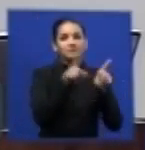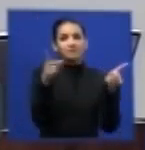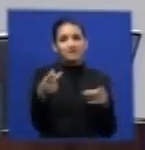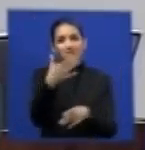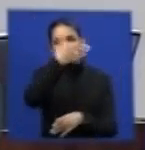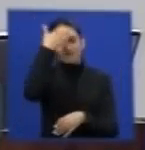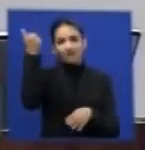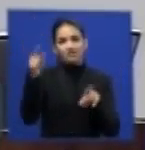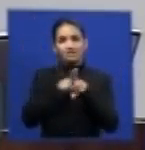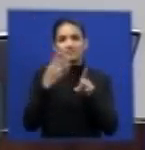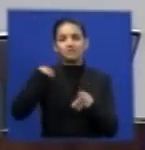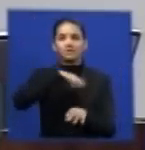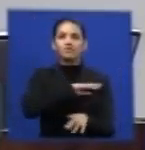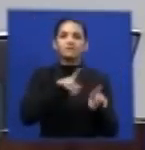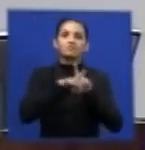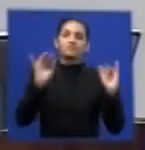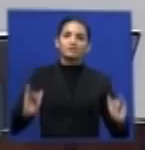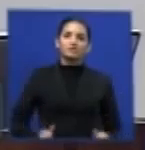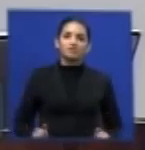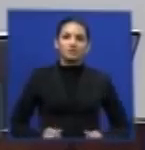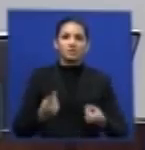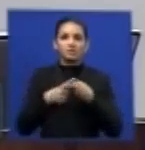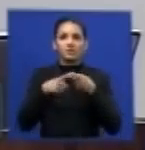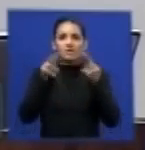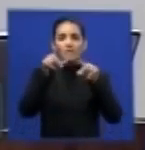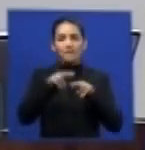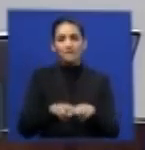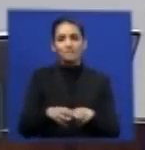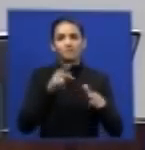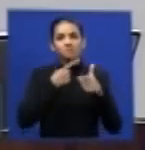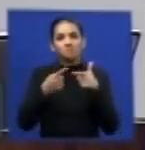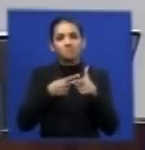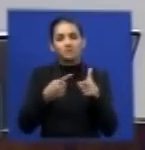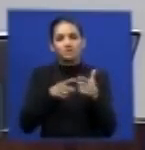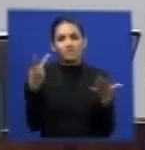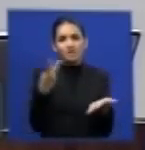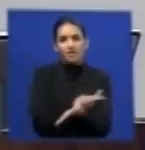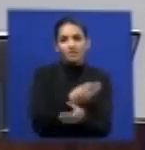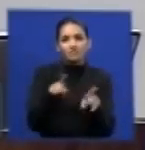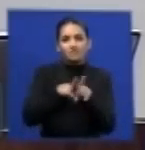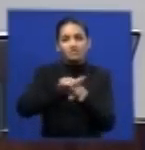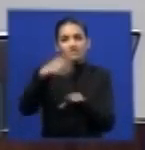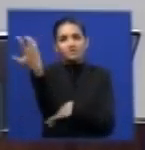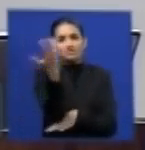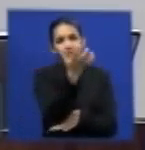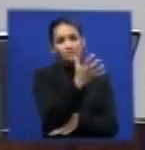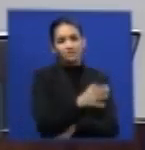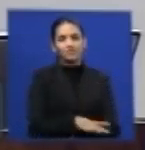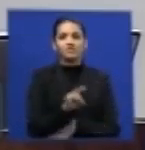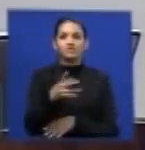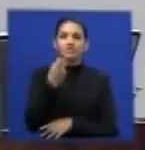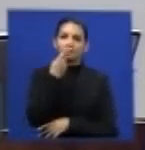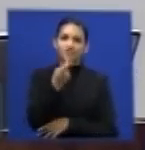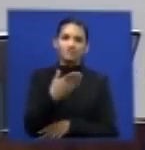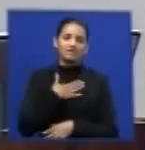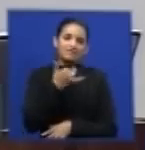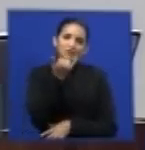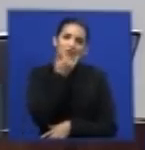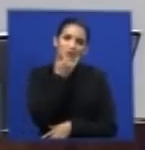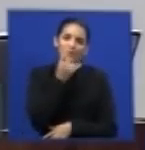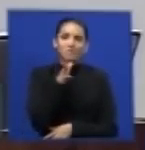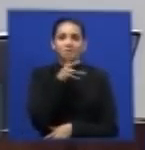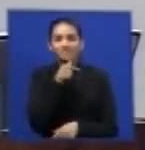pela deterioração sistemática e acelerada do nosso patrimônio ambiental era isso silêncio desculpe minha